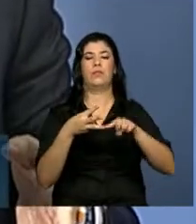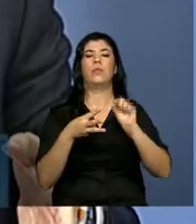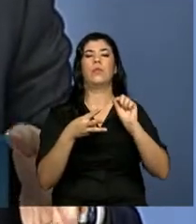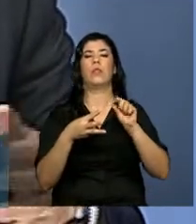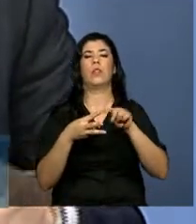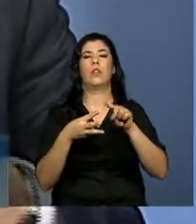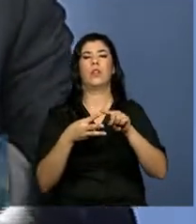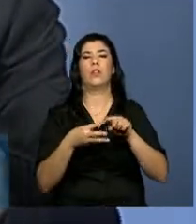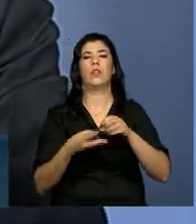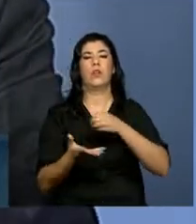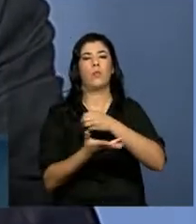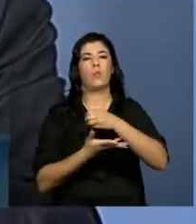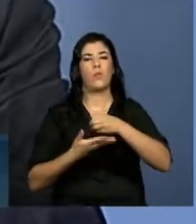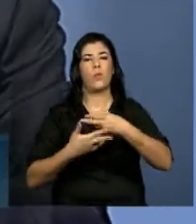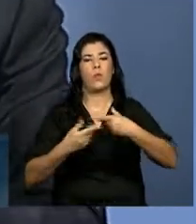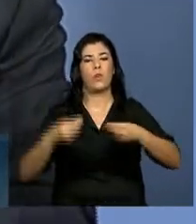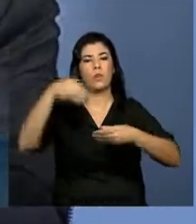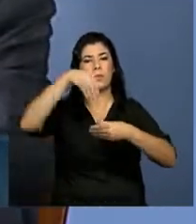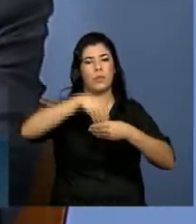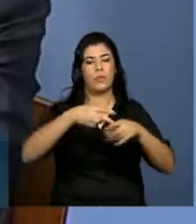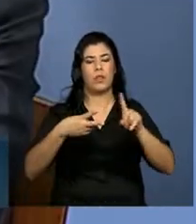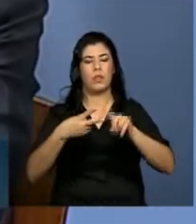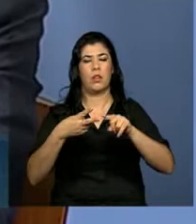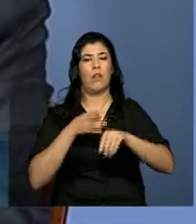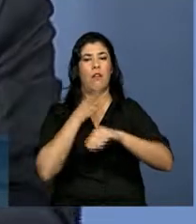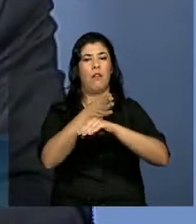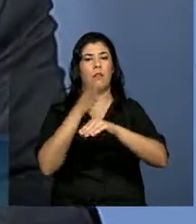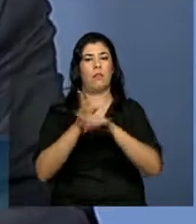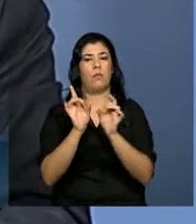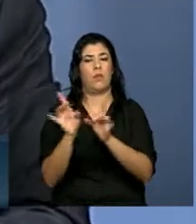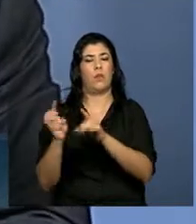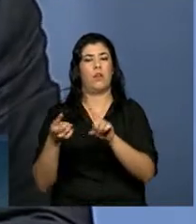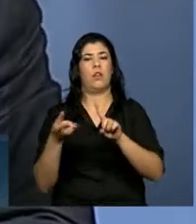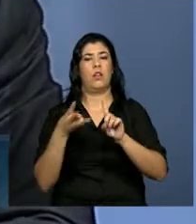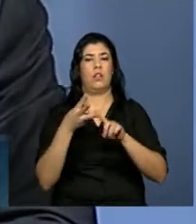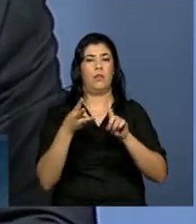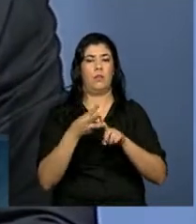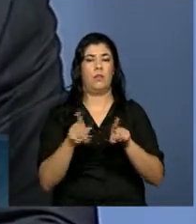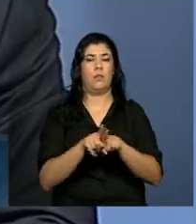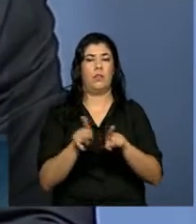subsídios internos, na área de acesso a mercados e na área de subsídios à exportação.